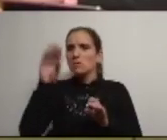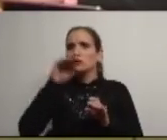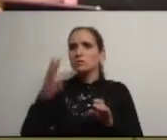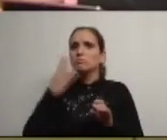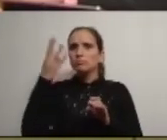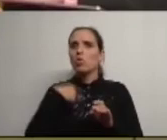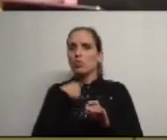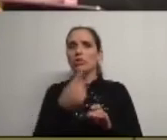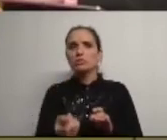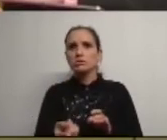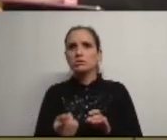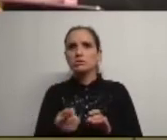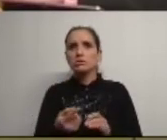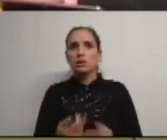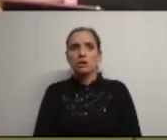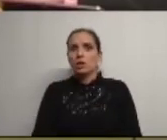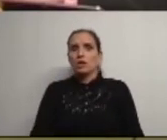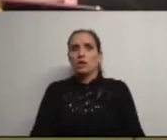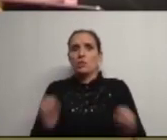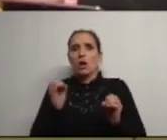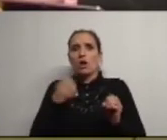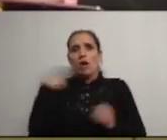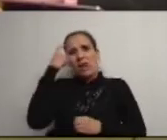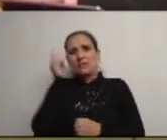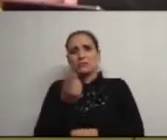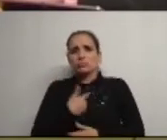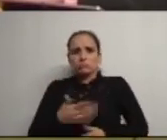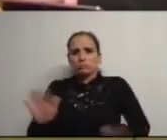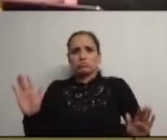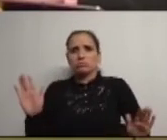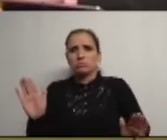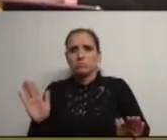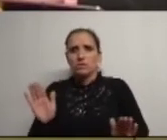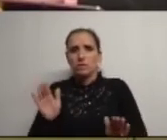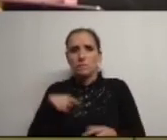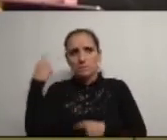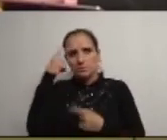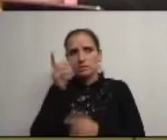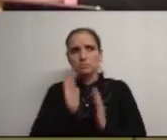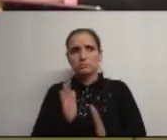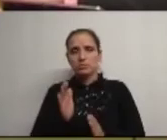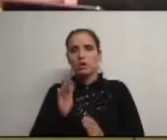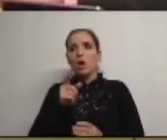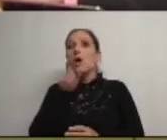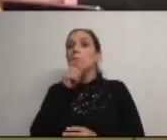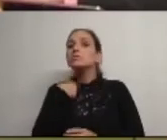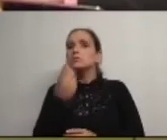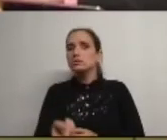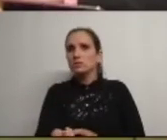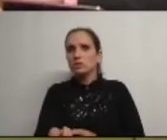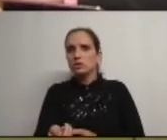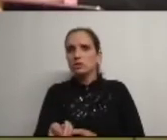eu diria-lhe ok agora não nem estou para pensar nisso sequer ok não estou para pensar nisso agora posso lhe dizer